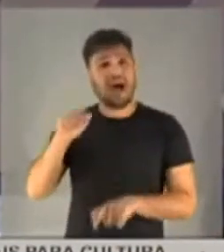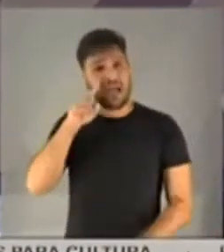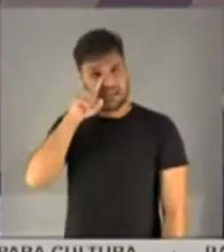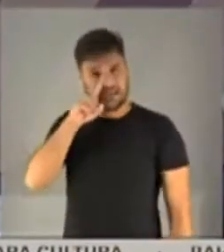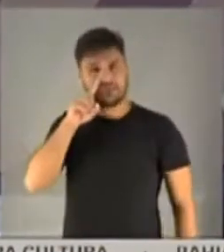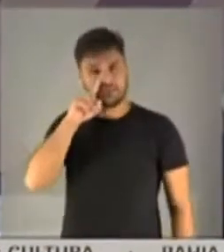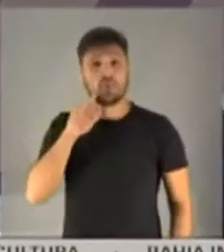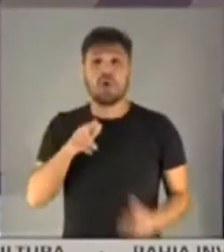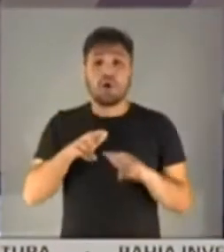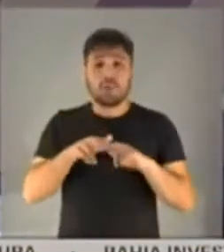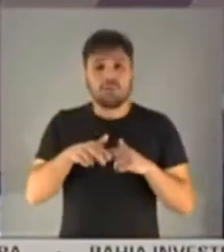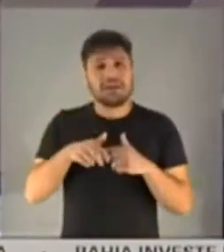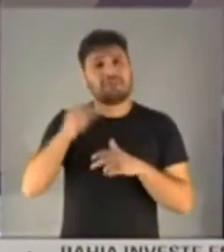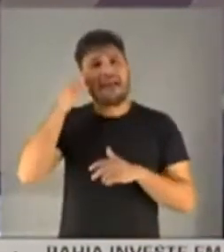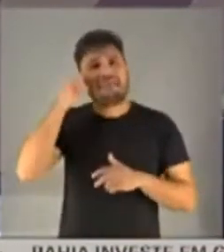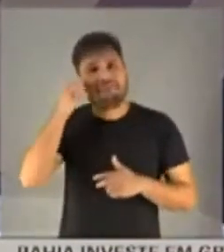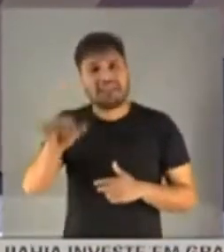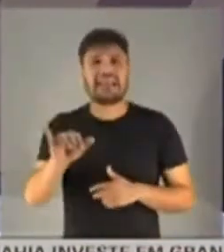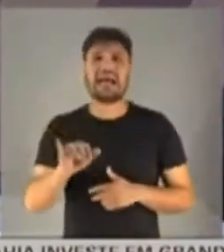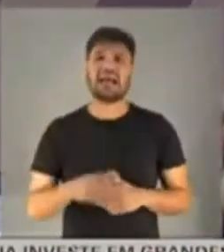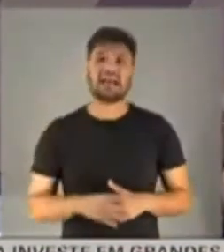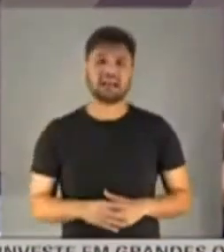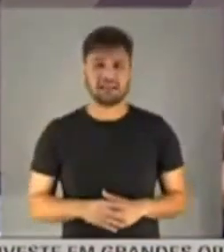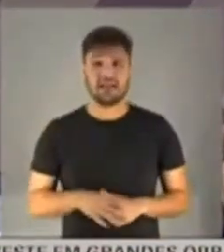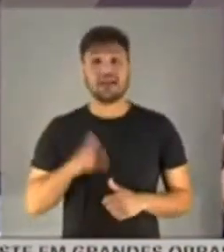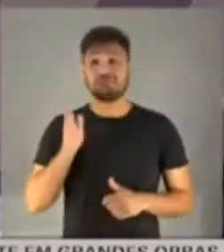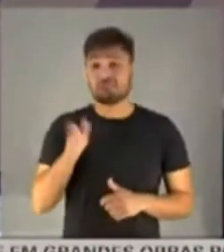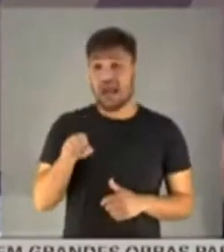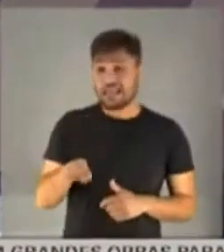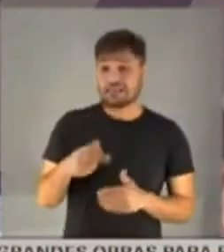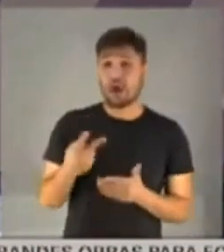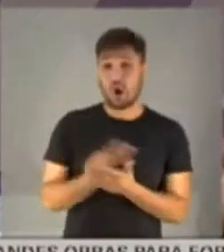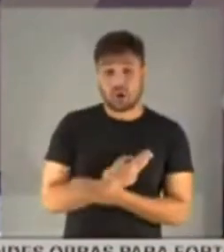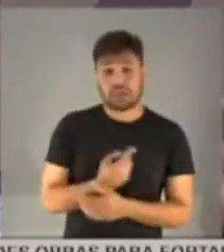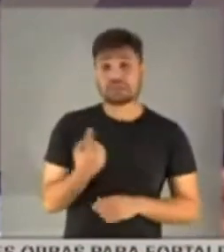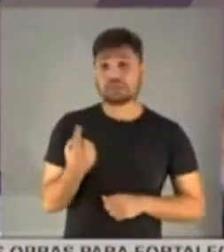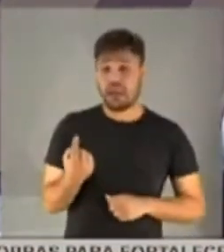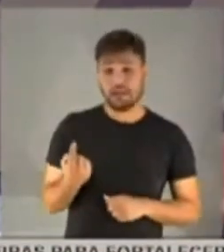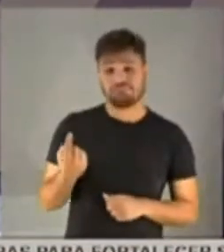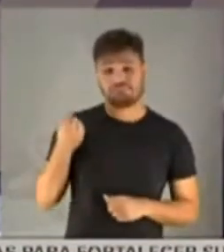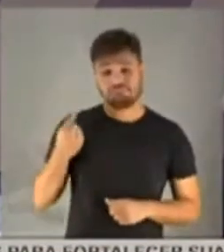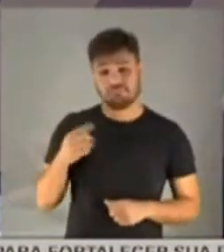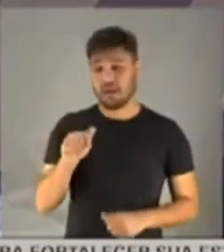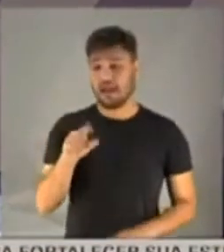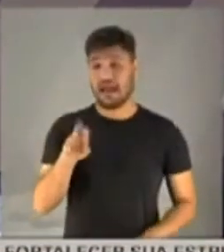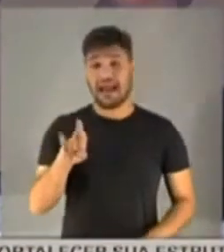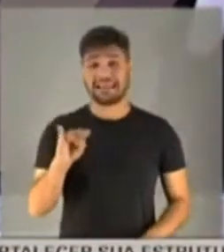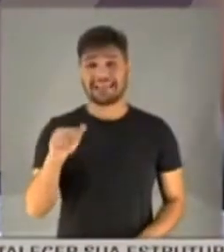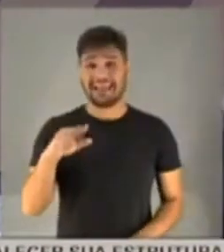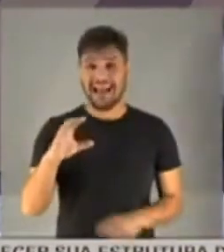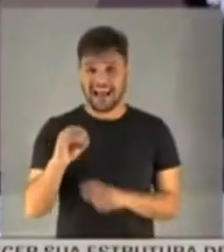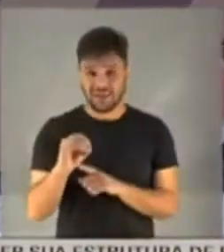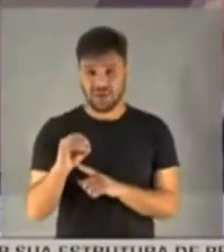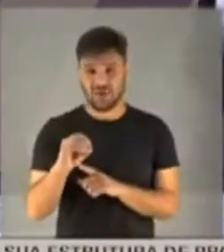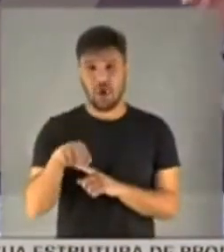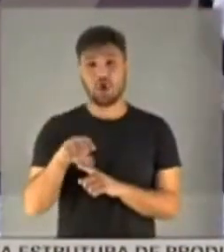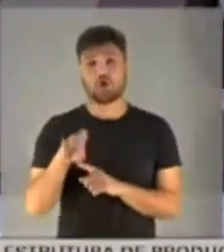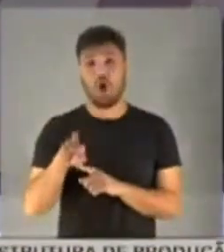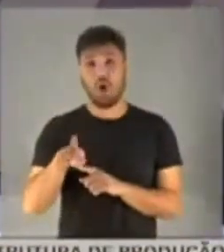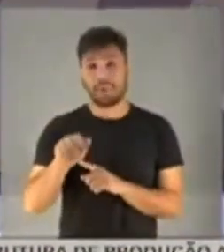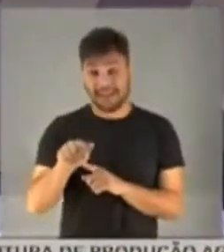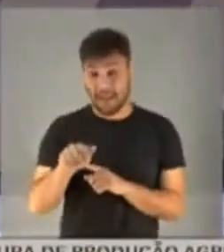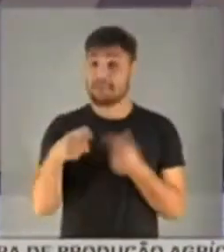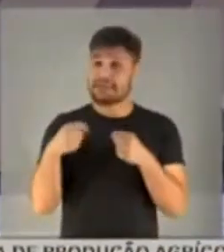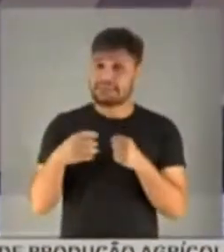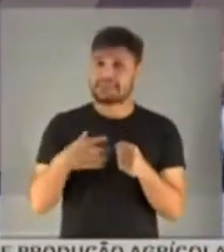incorrermos na repetição do que ocorreu com o próprio Adriano da Nóbrega, nós precisamos garantir